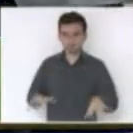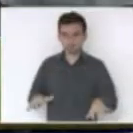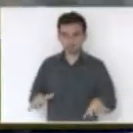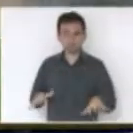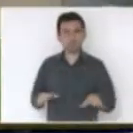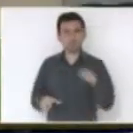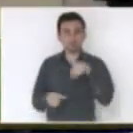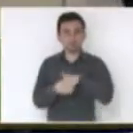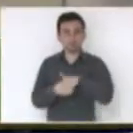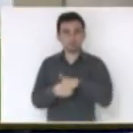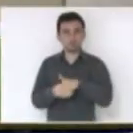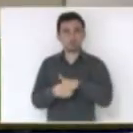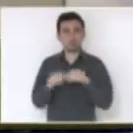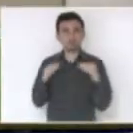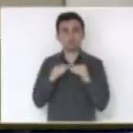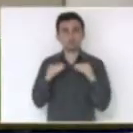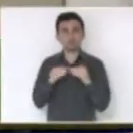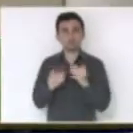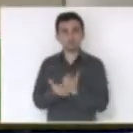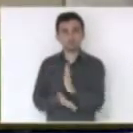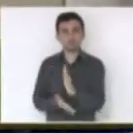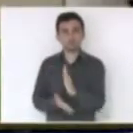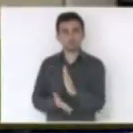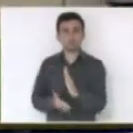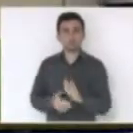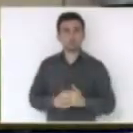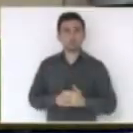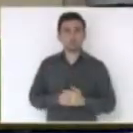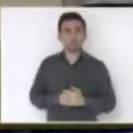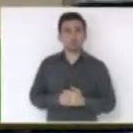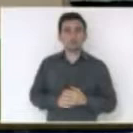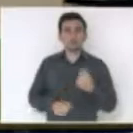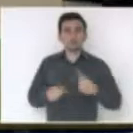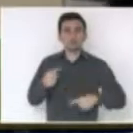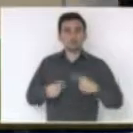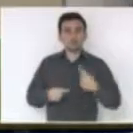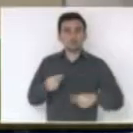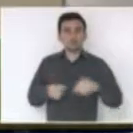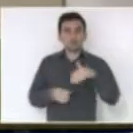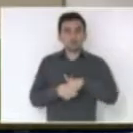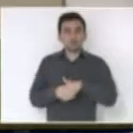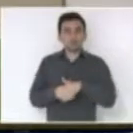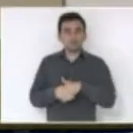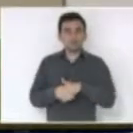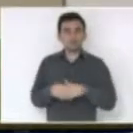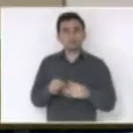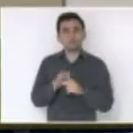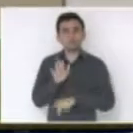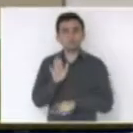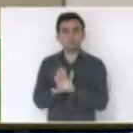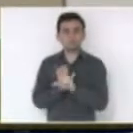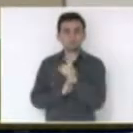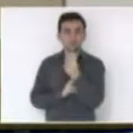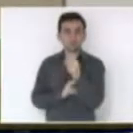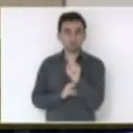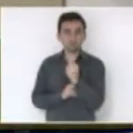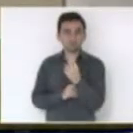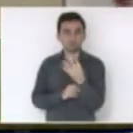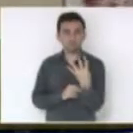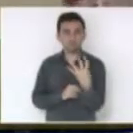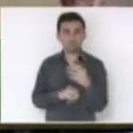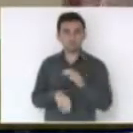em votação. Quem estiver de acordo permaneça como está aprovado. Discussão e votação em turno único ao PL 184,